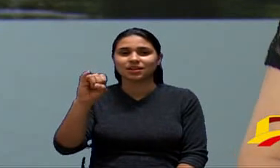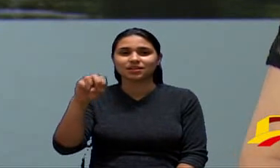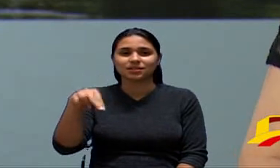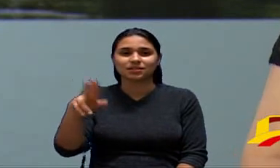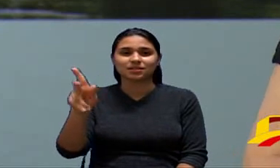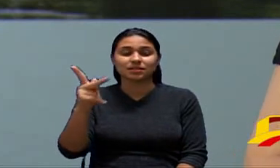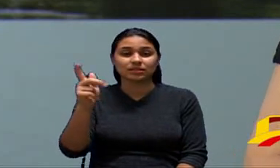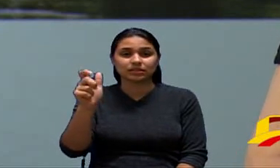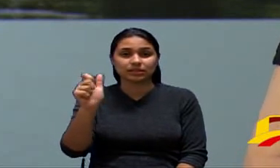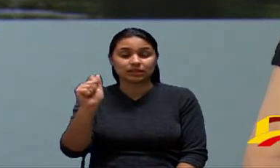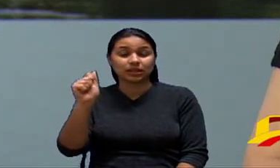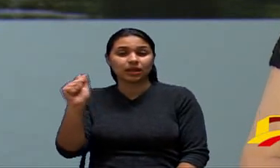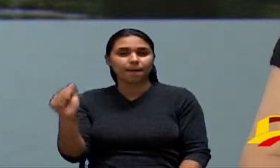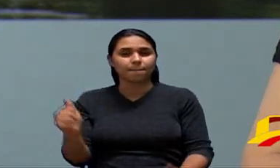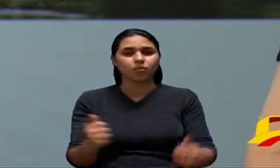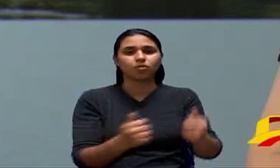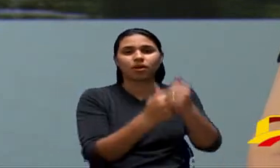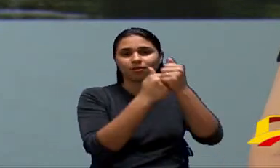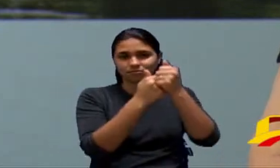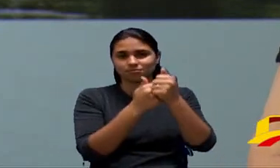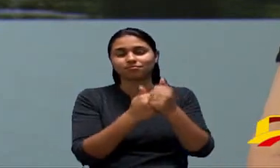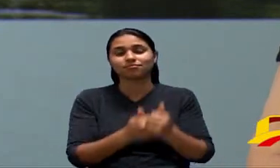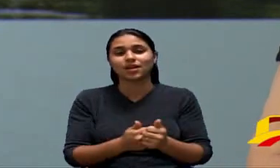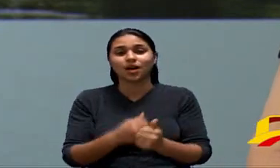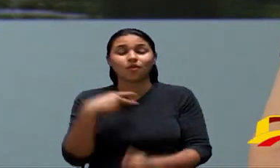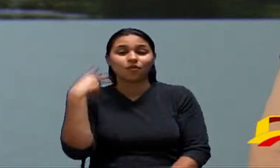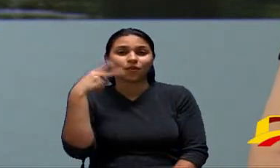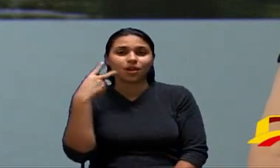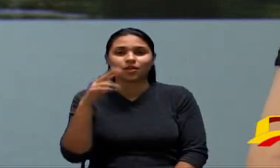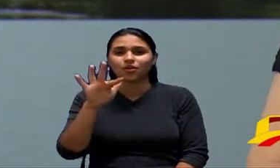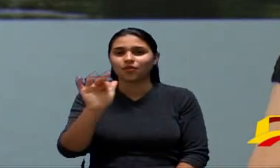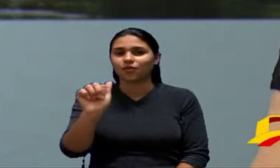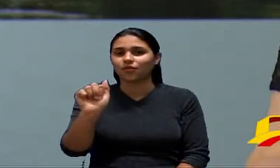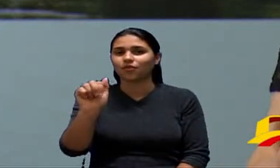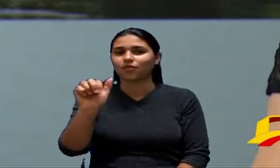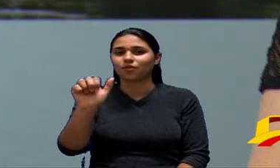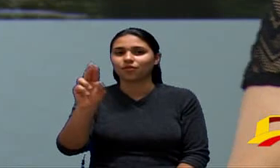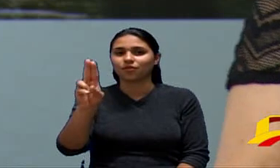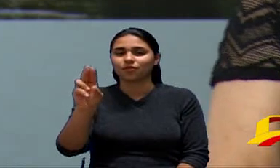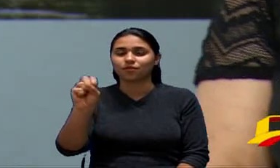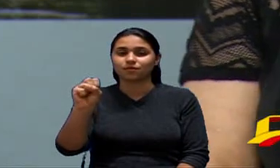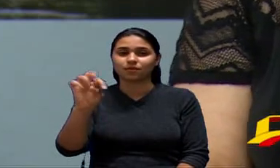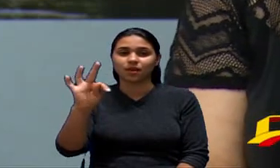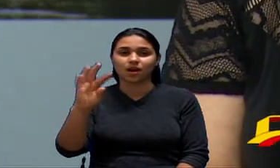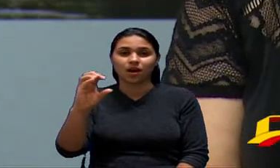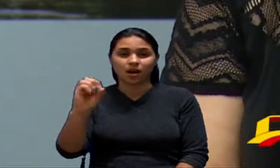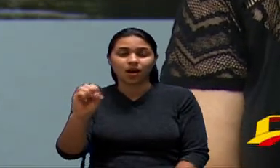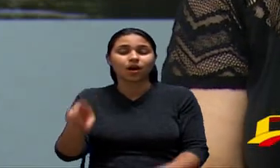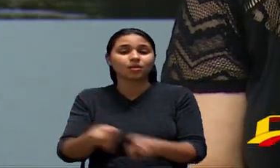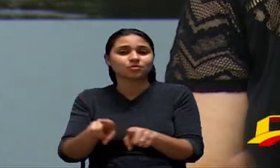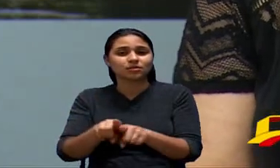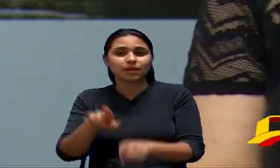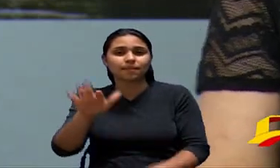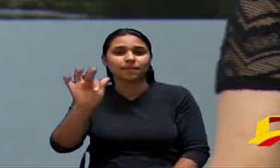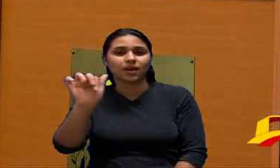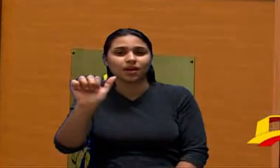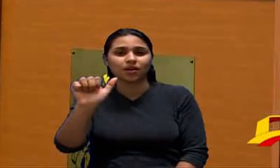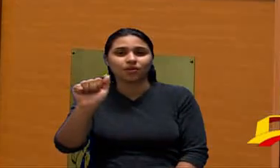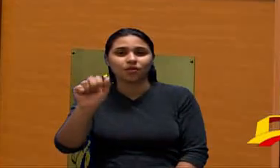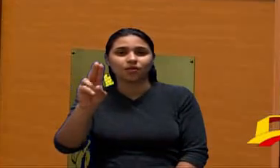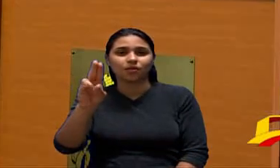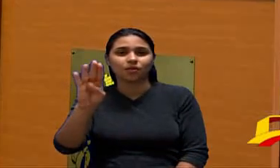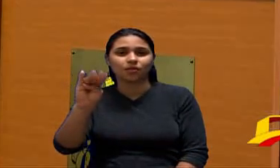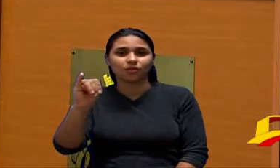ao vereador Fausto ao vereador Fábio e todos né todos